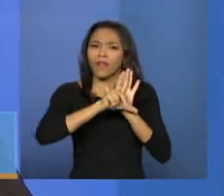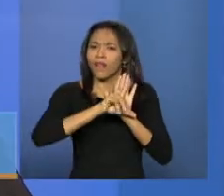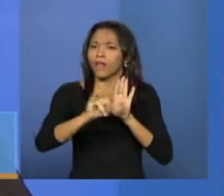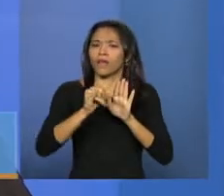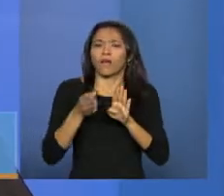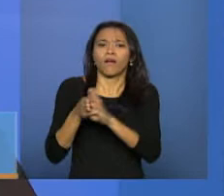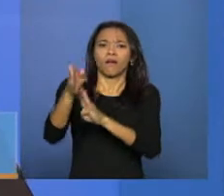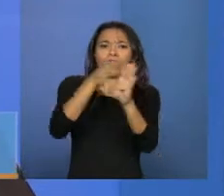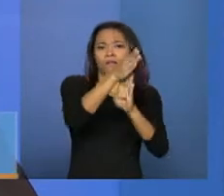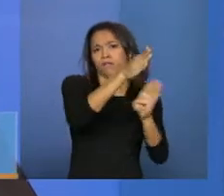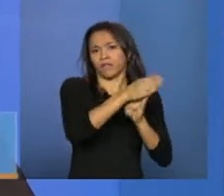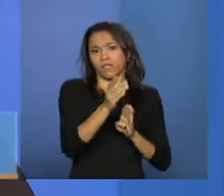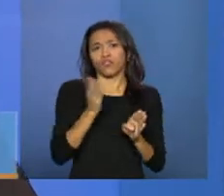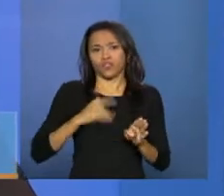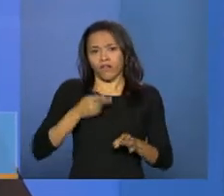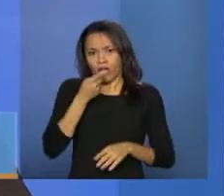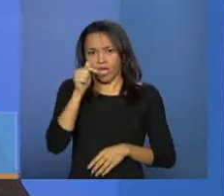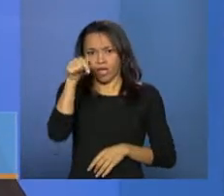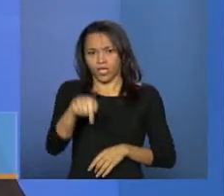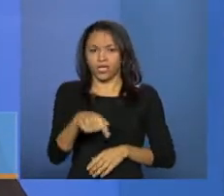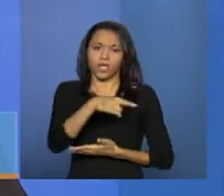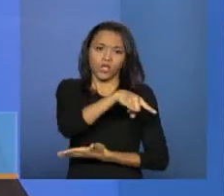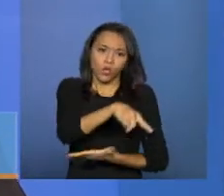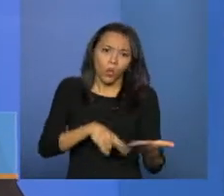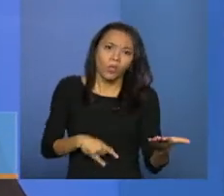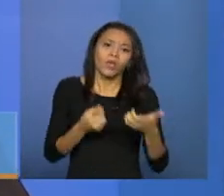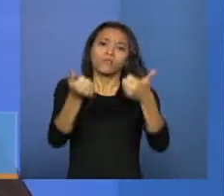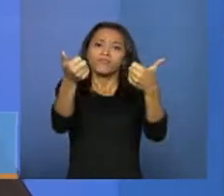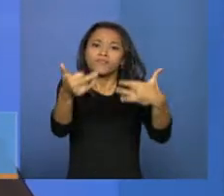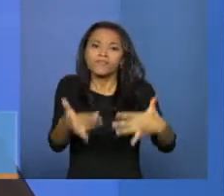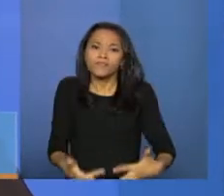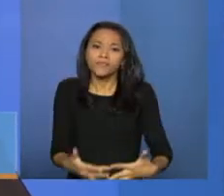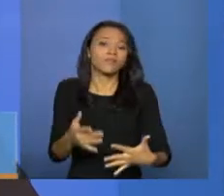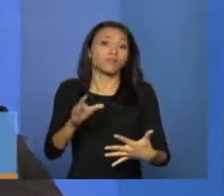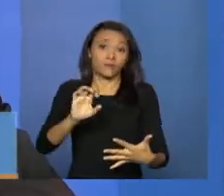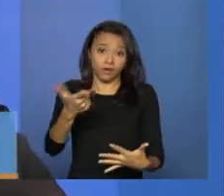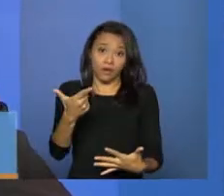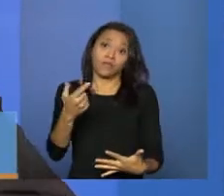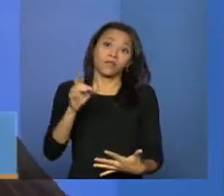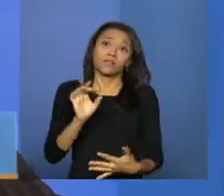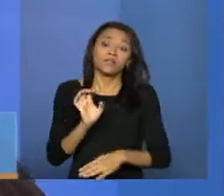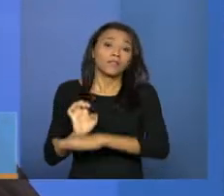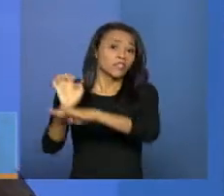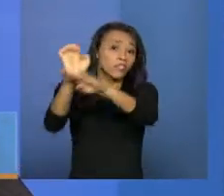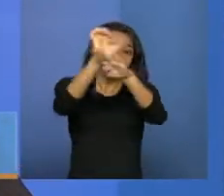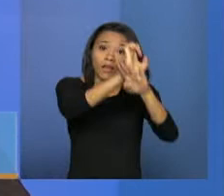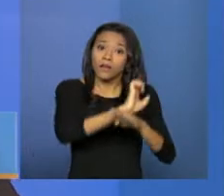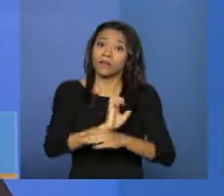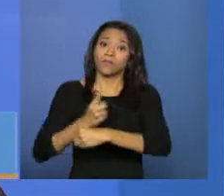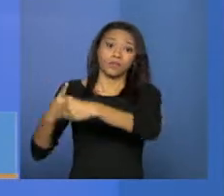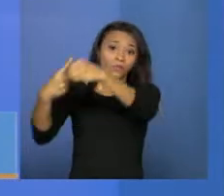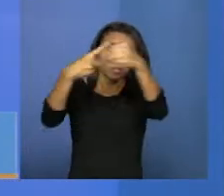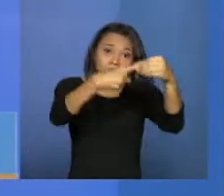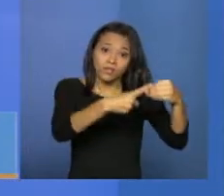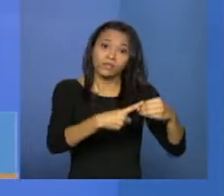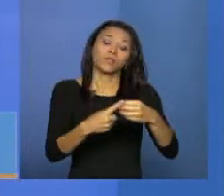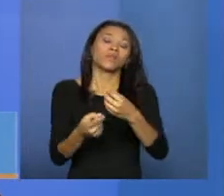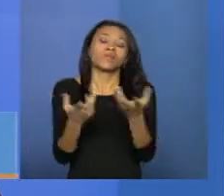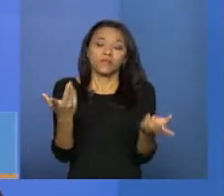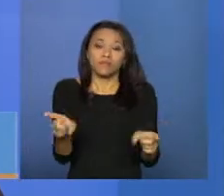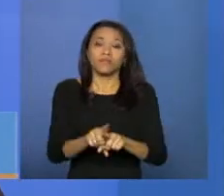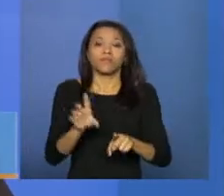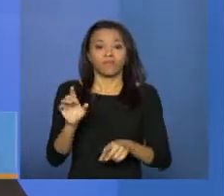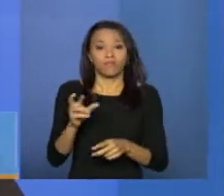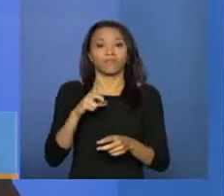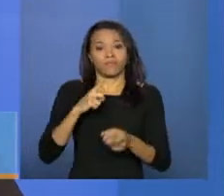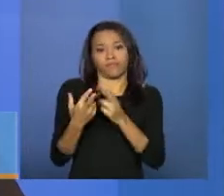eu citei aqui, todas essas normativas têm corresponsabilidade que é da União, têm corresponsabilidade que do Estado, têm corresponsabilidade que é do